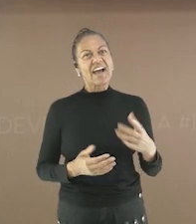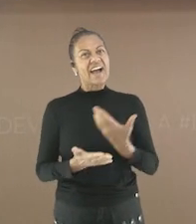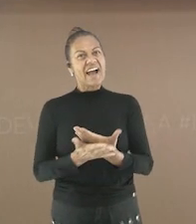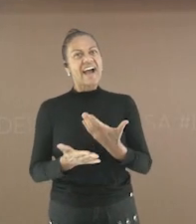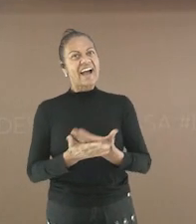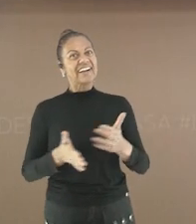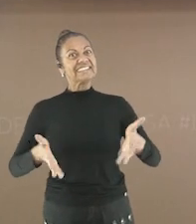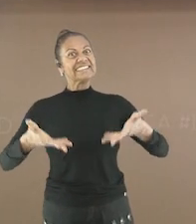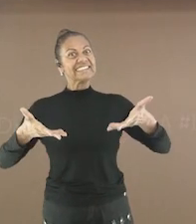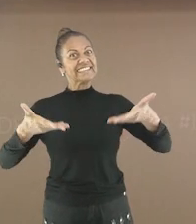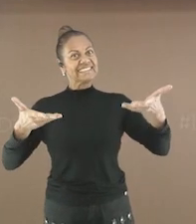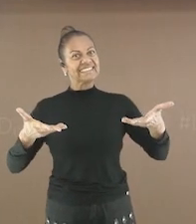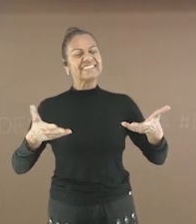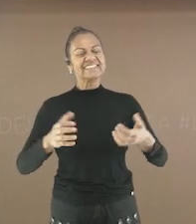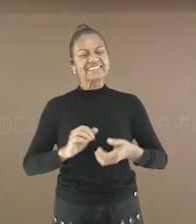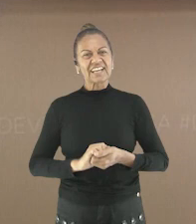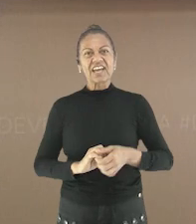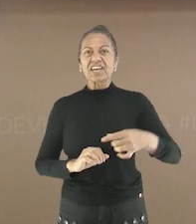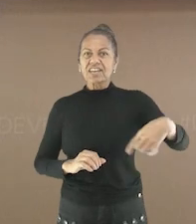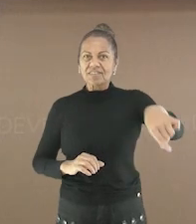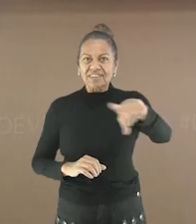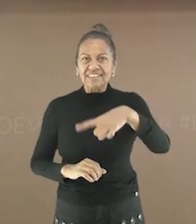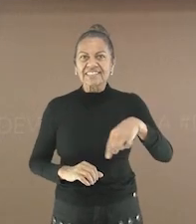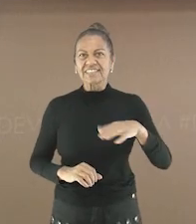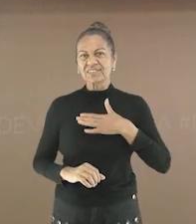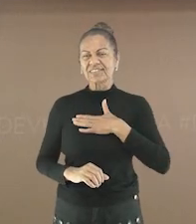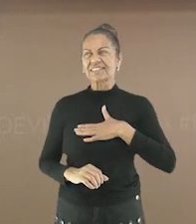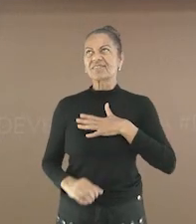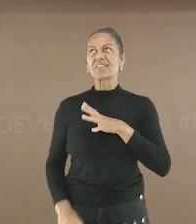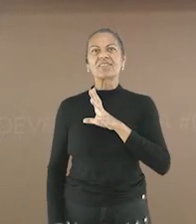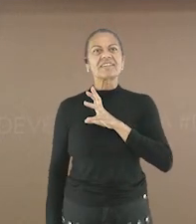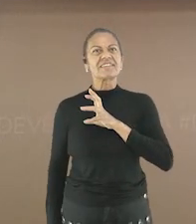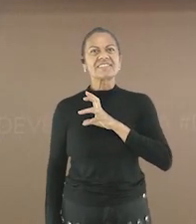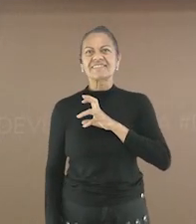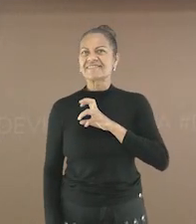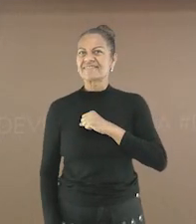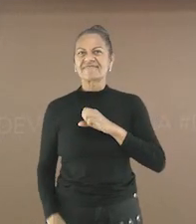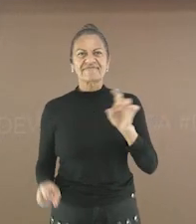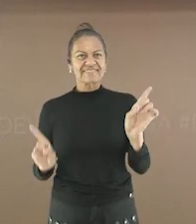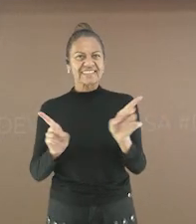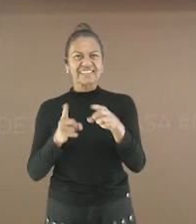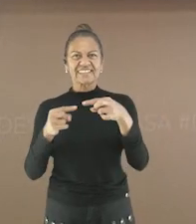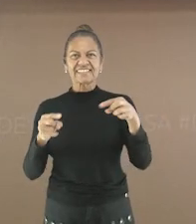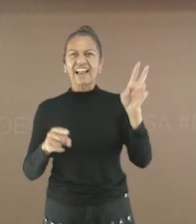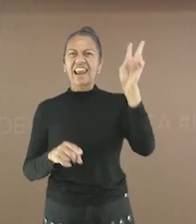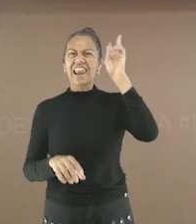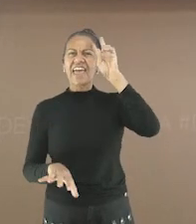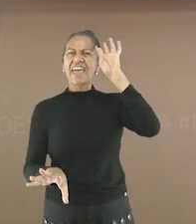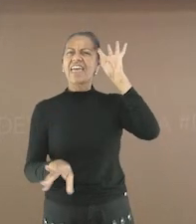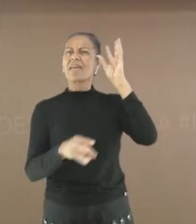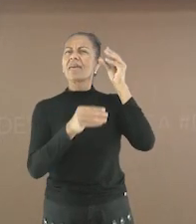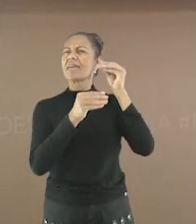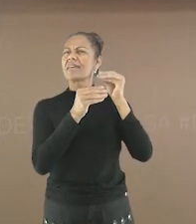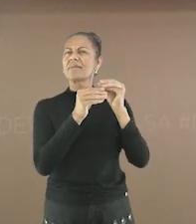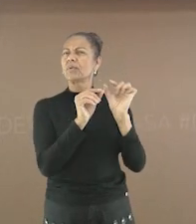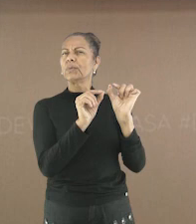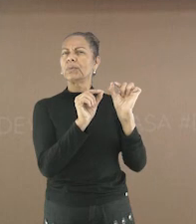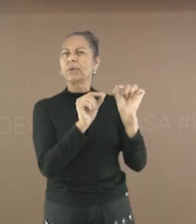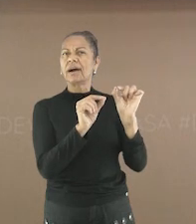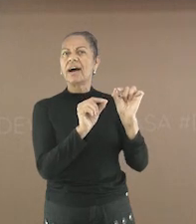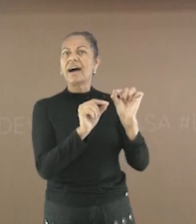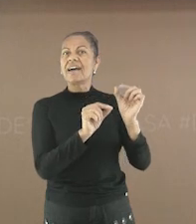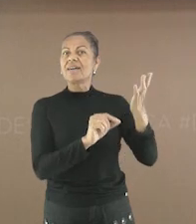Obrigada, professor Fabrício, por abrilhantar a nossa aula! E aí, vocês gostaram? Eu adoro essa canção,